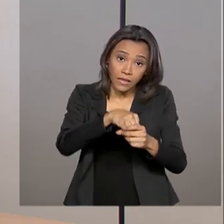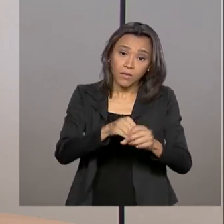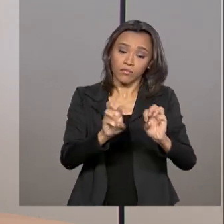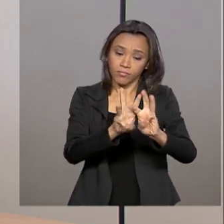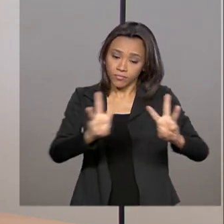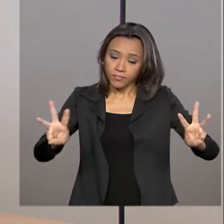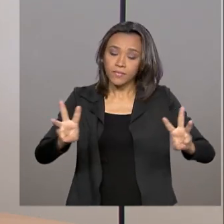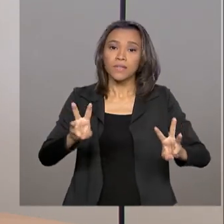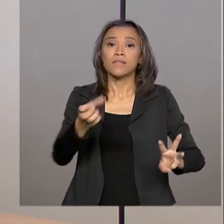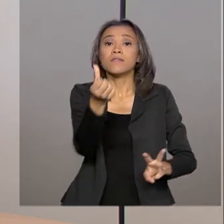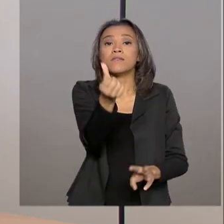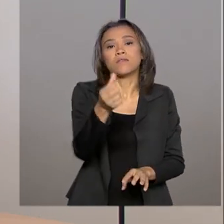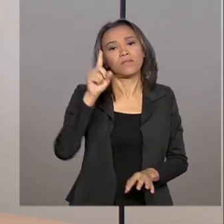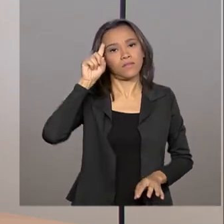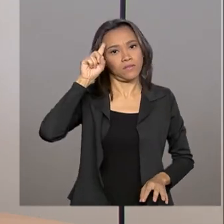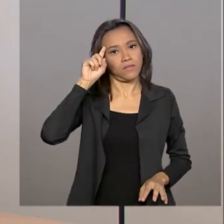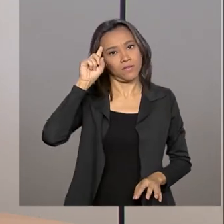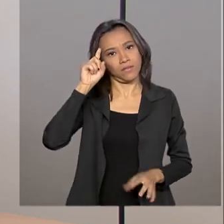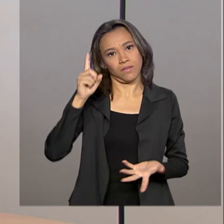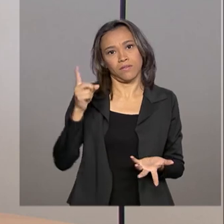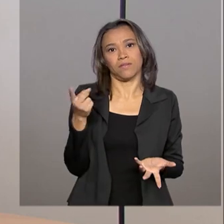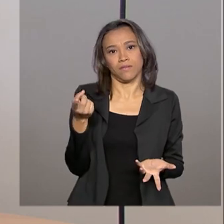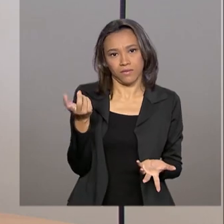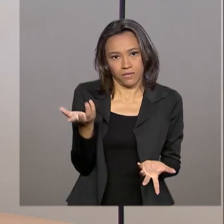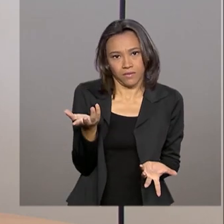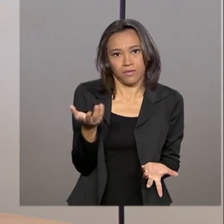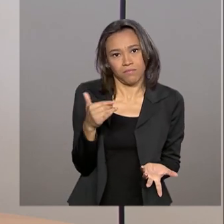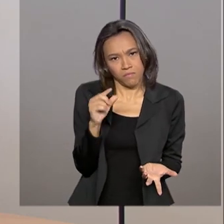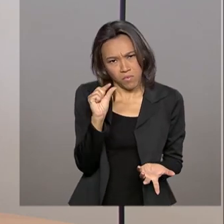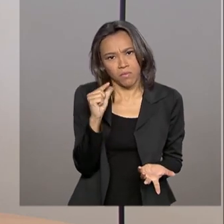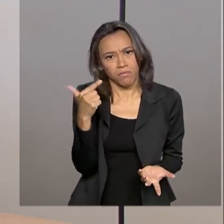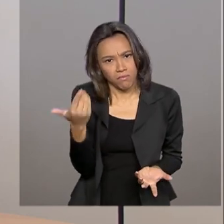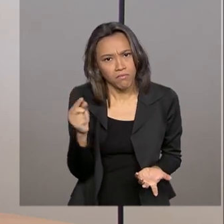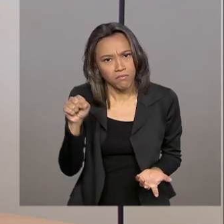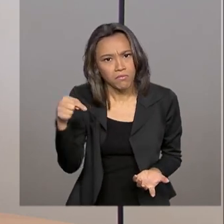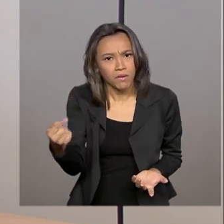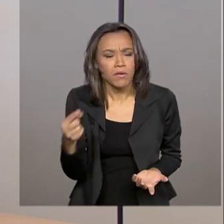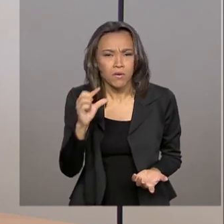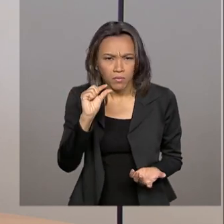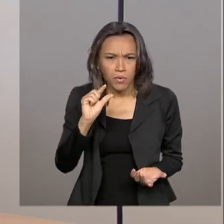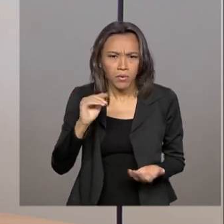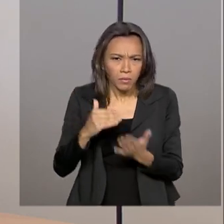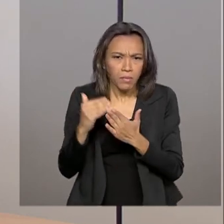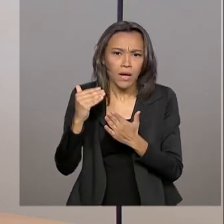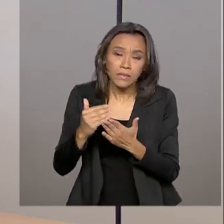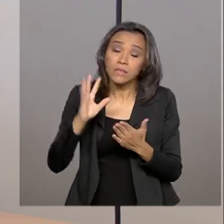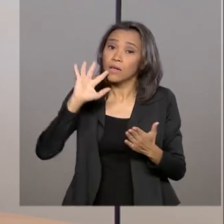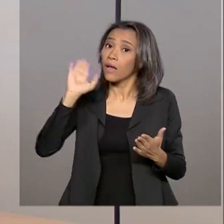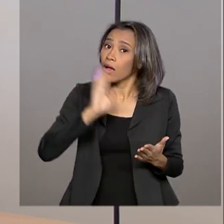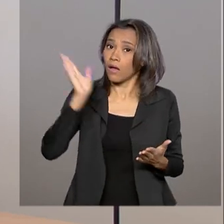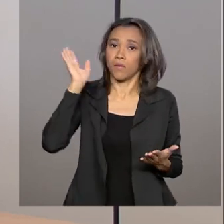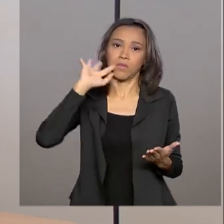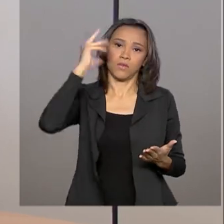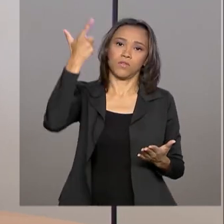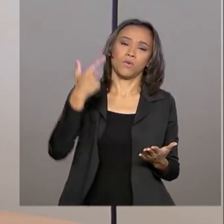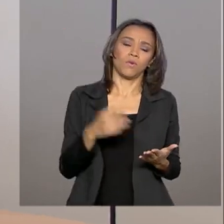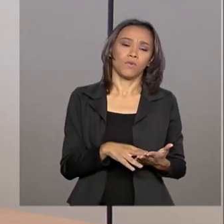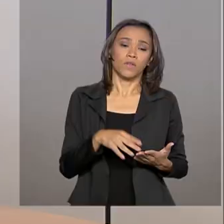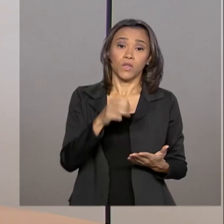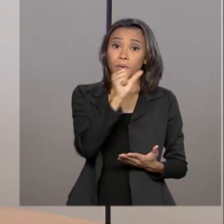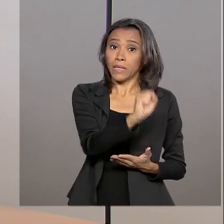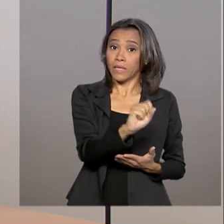6 dias e meio. Então, é muito mais rápido. E a gente tem um nível de resolutividade de 81%.